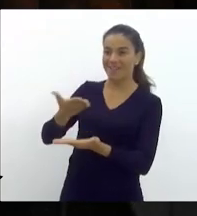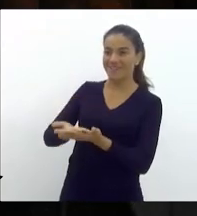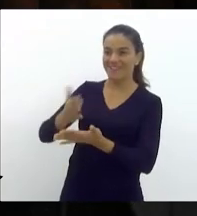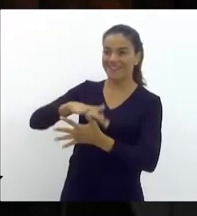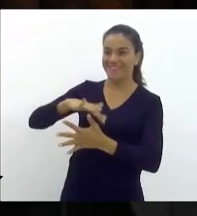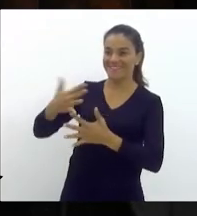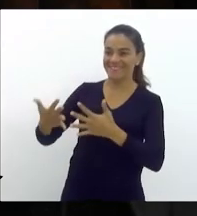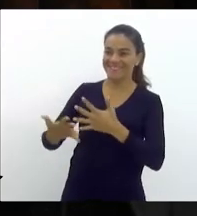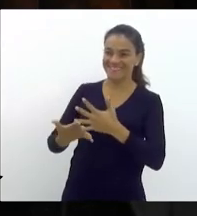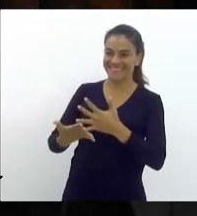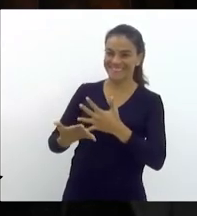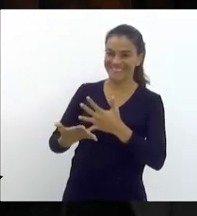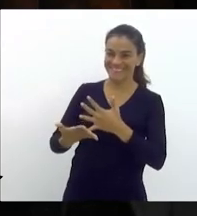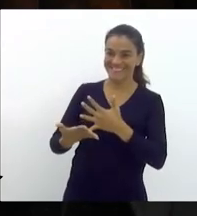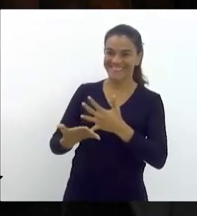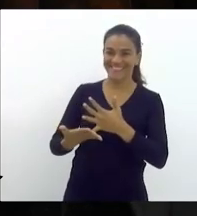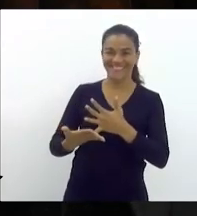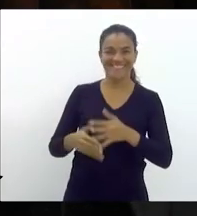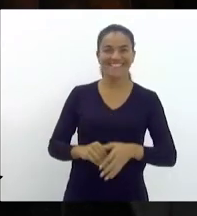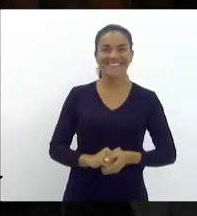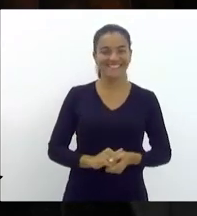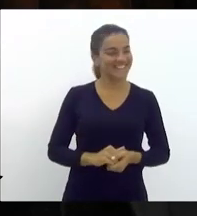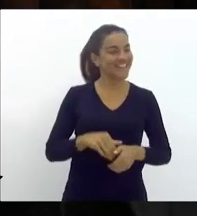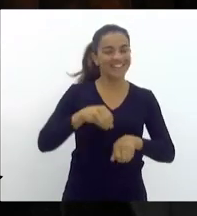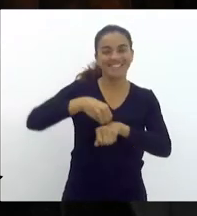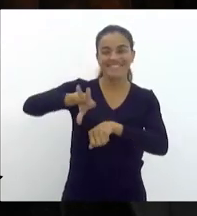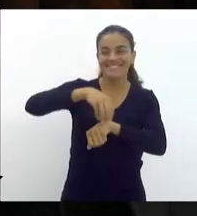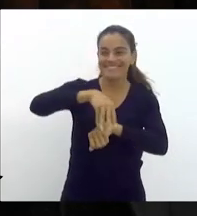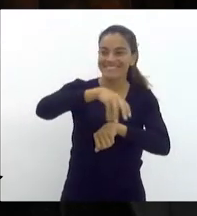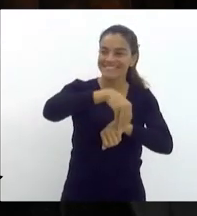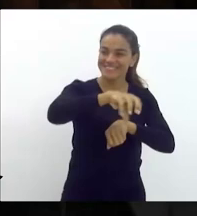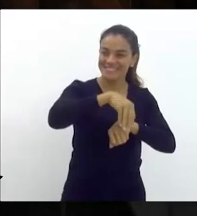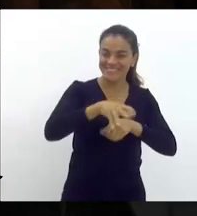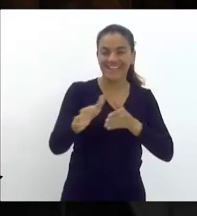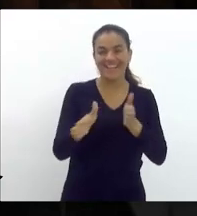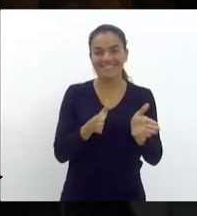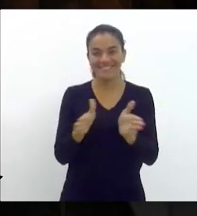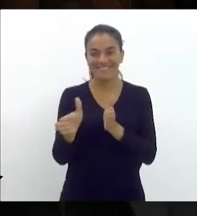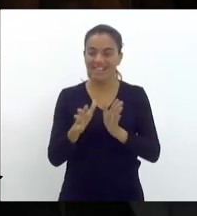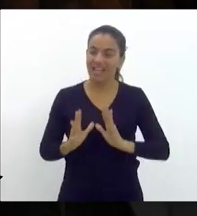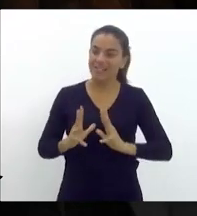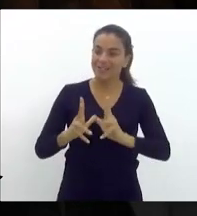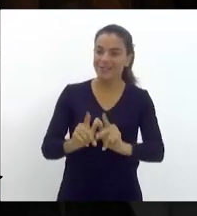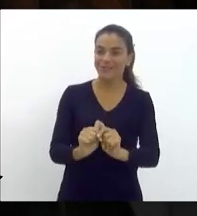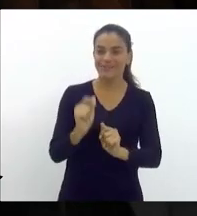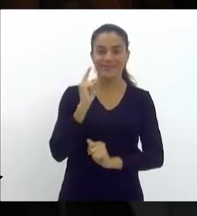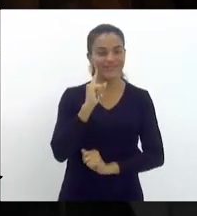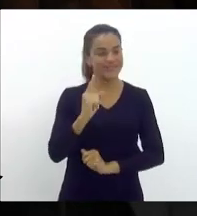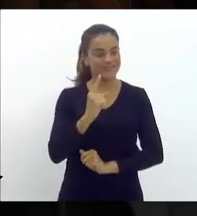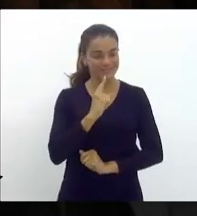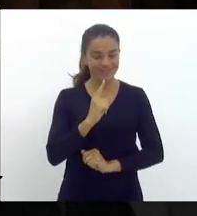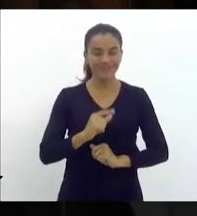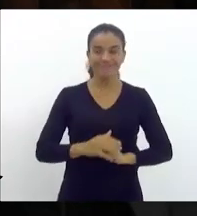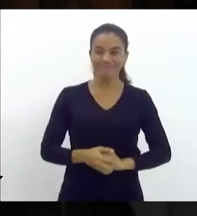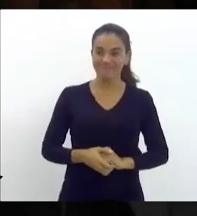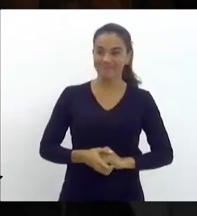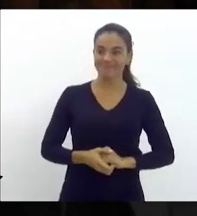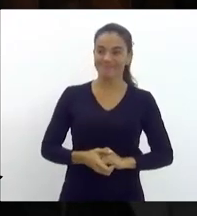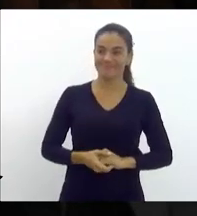da língua de Libras, que levam a nossa voz aos deficientes auditivos.